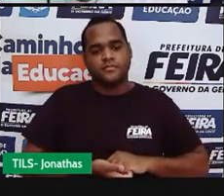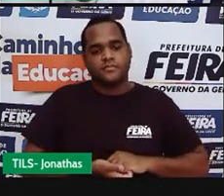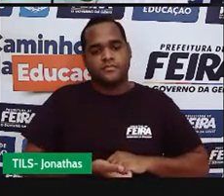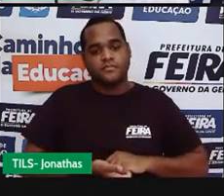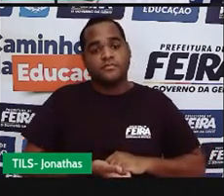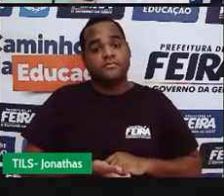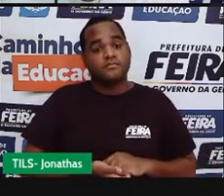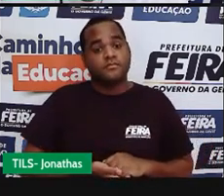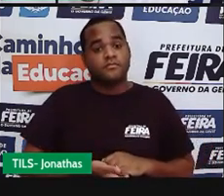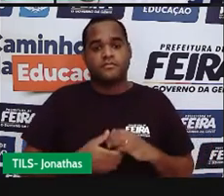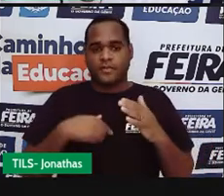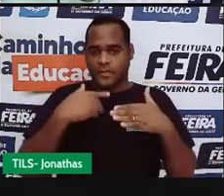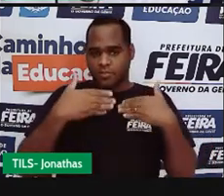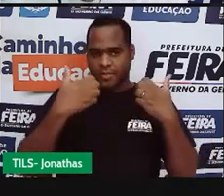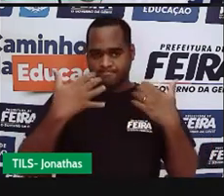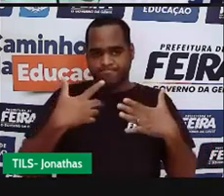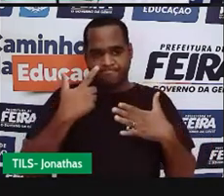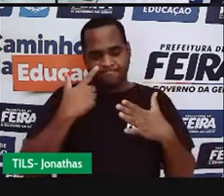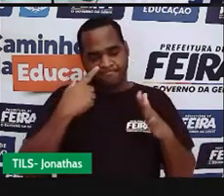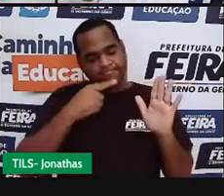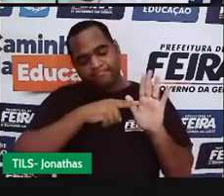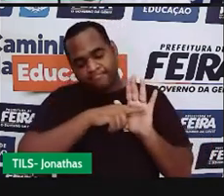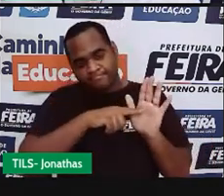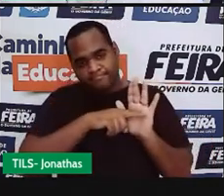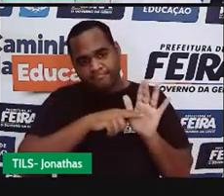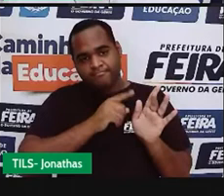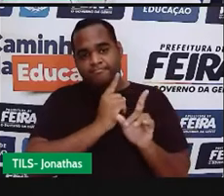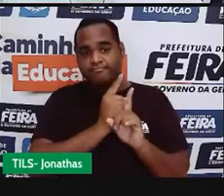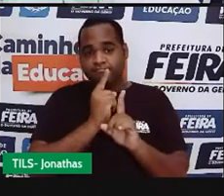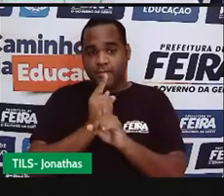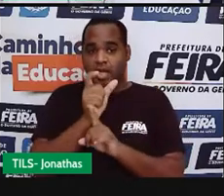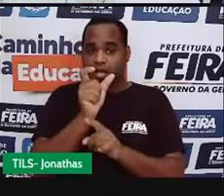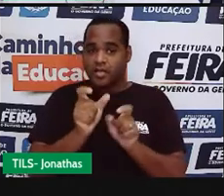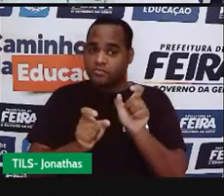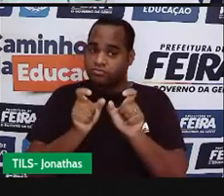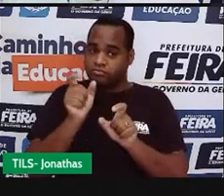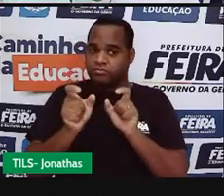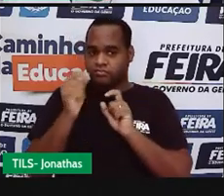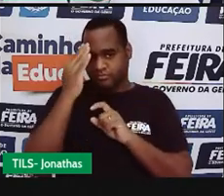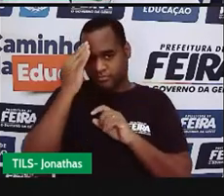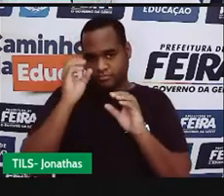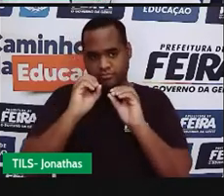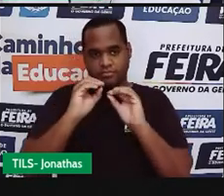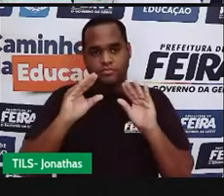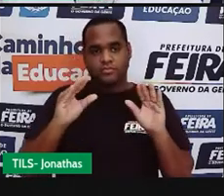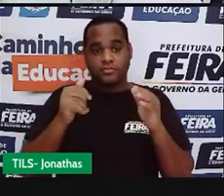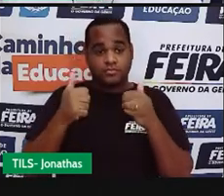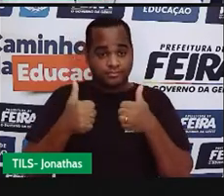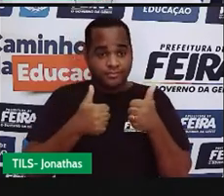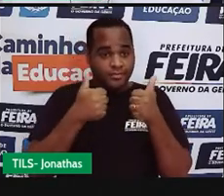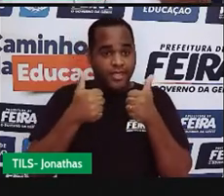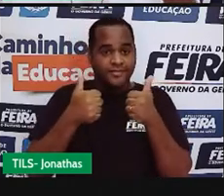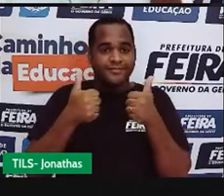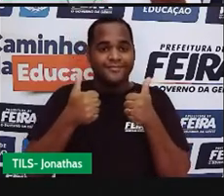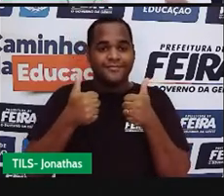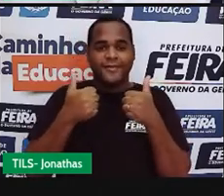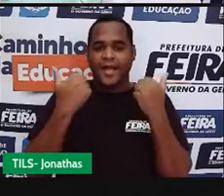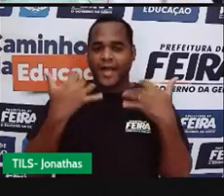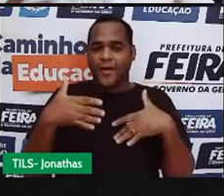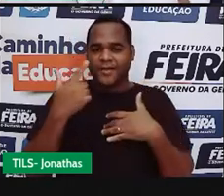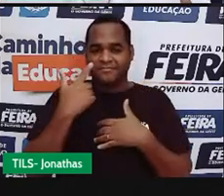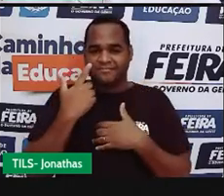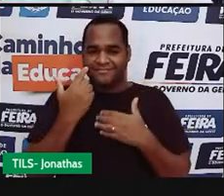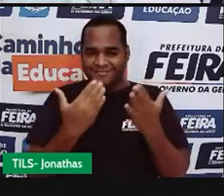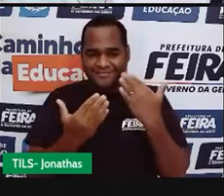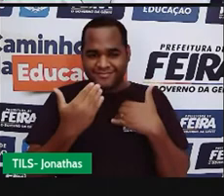E depois a gente analisa coisa por coisa, para entender. Belezinha. Agora vem comigo, vem